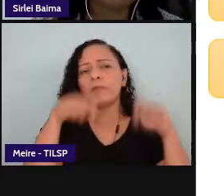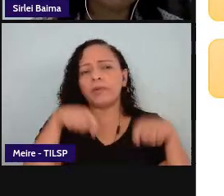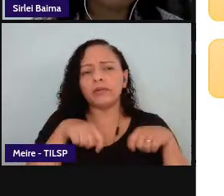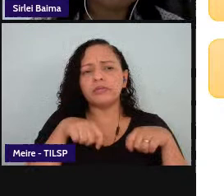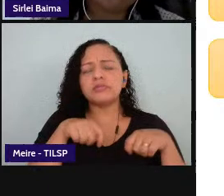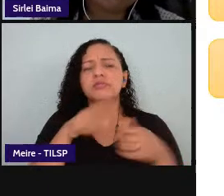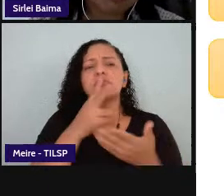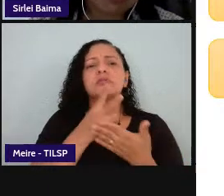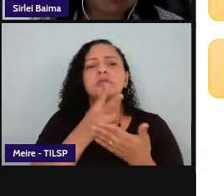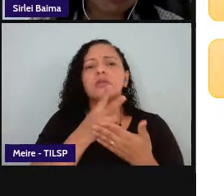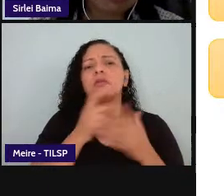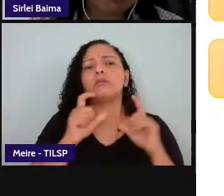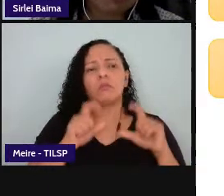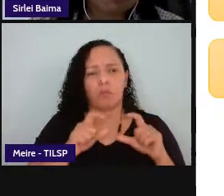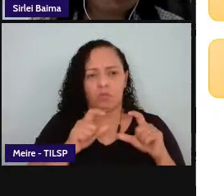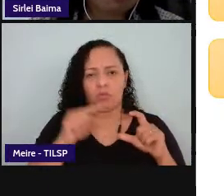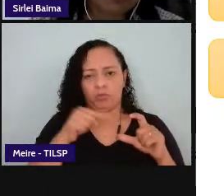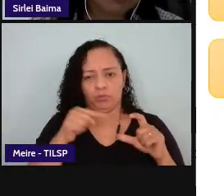estão ali na